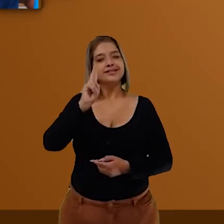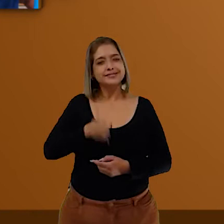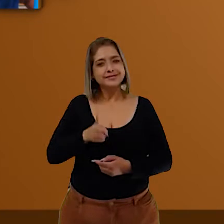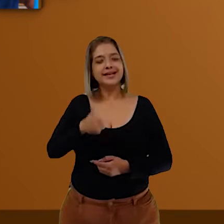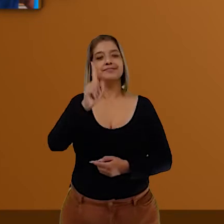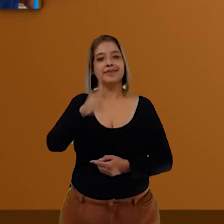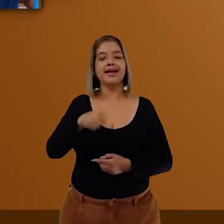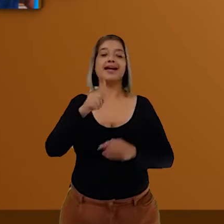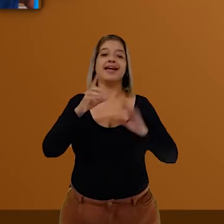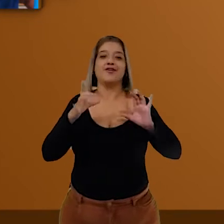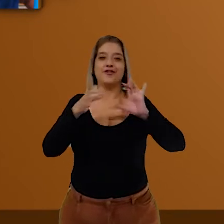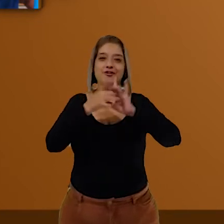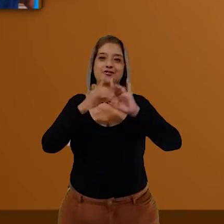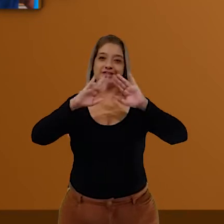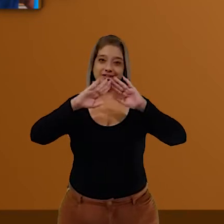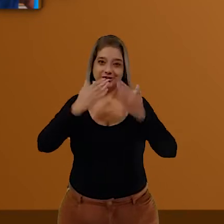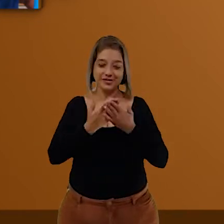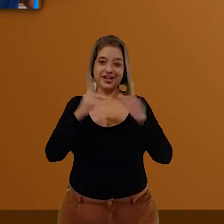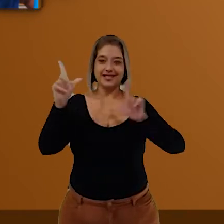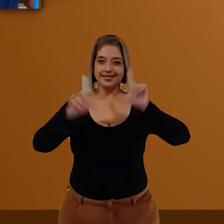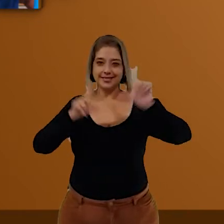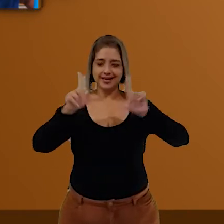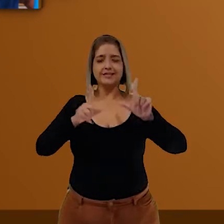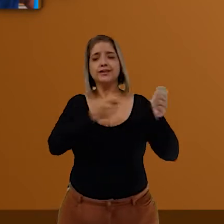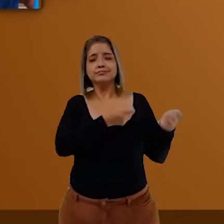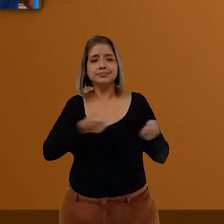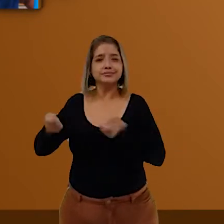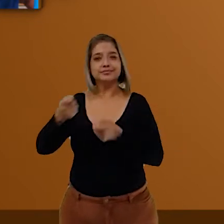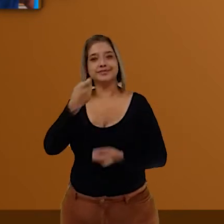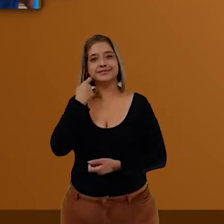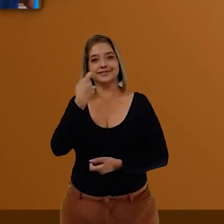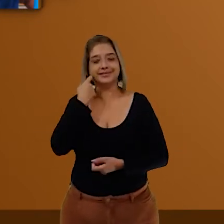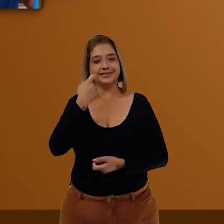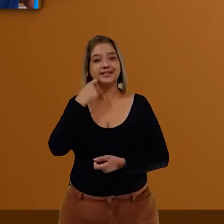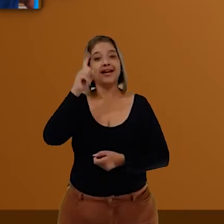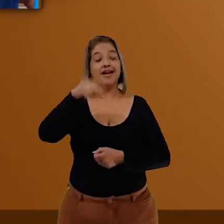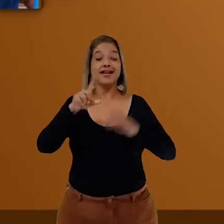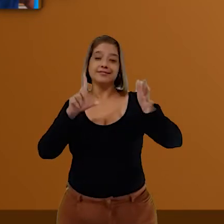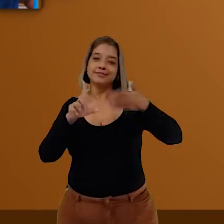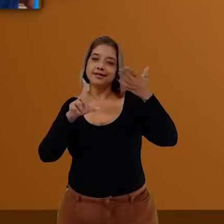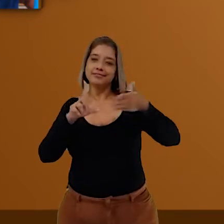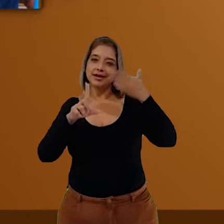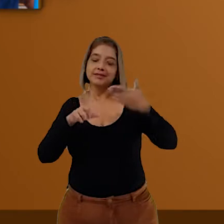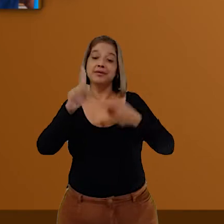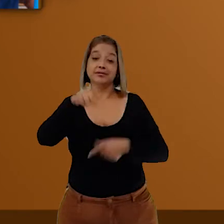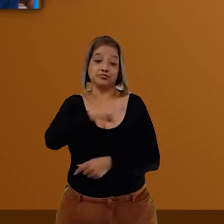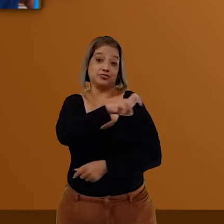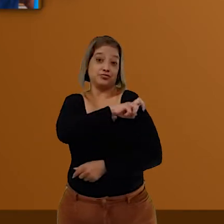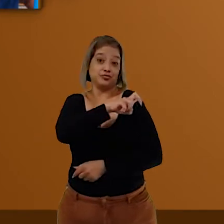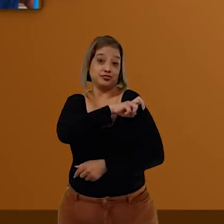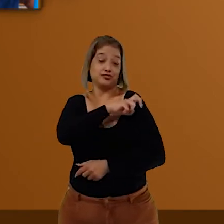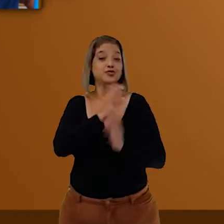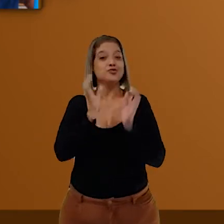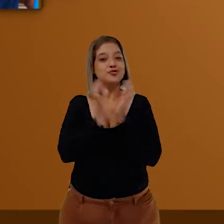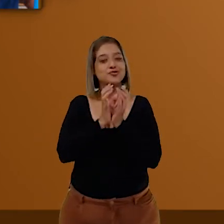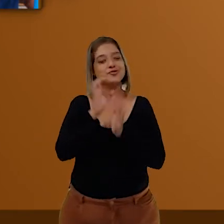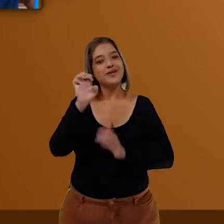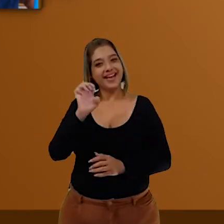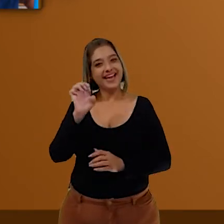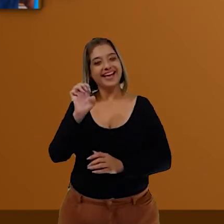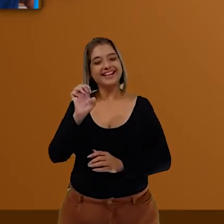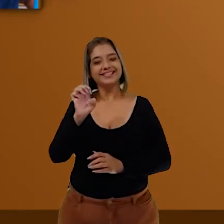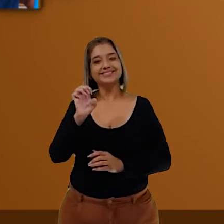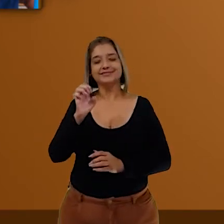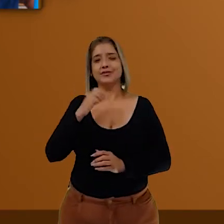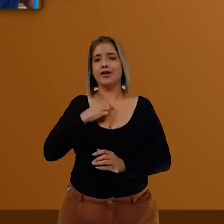aqui agora no Conexão Escola TV, toda sexta-feira, com as videoaulas para o quinto ano agrupamento E.